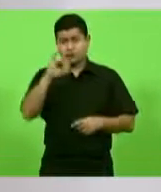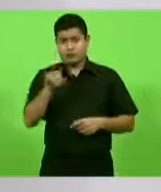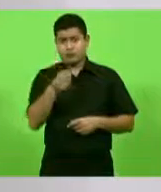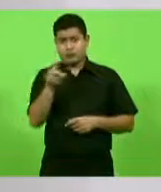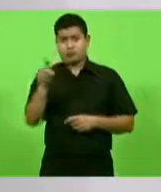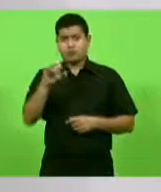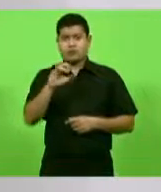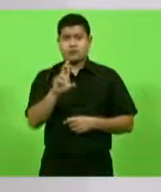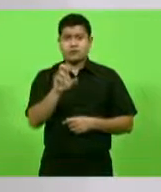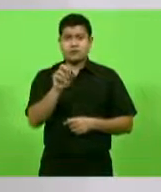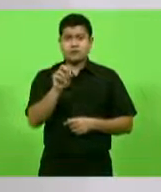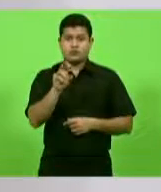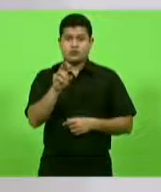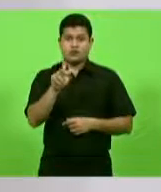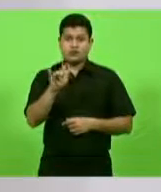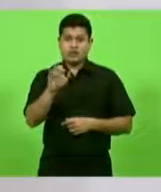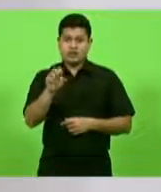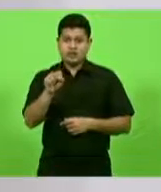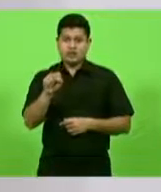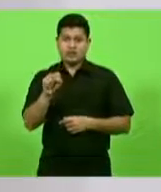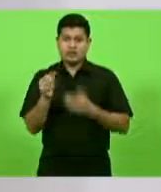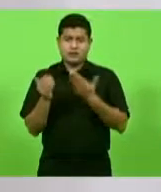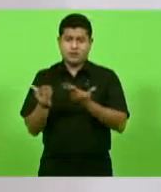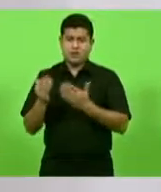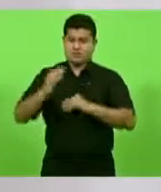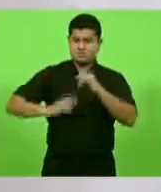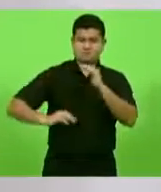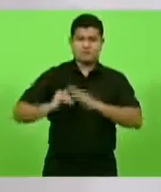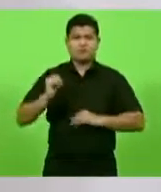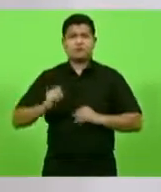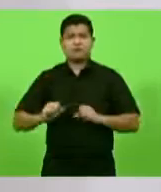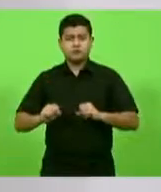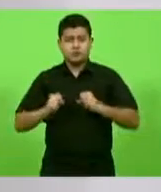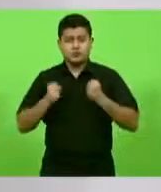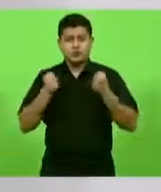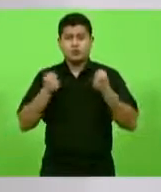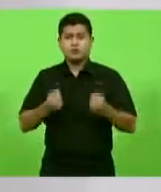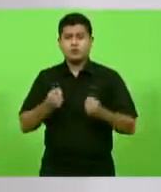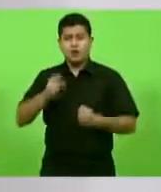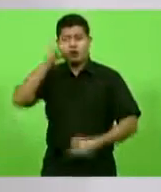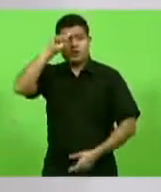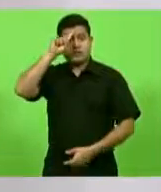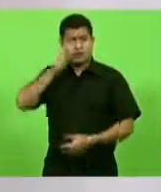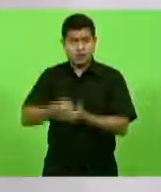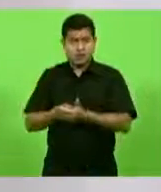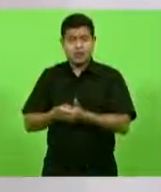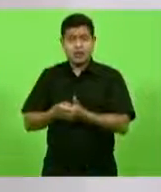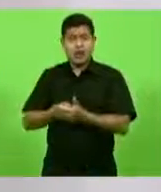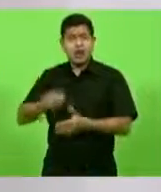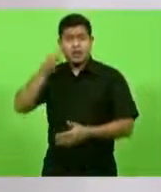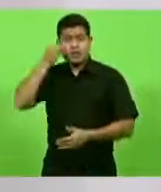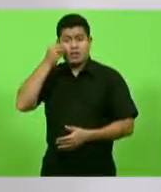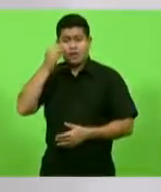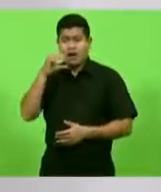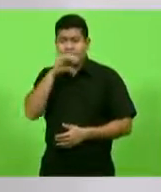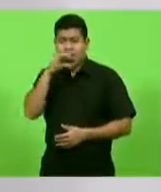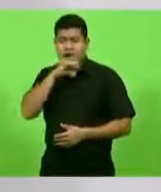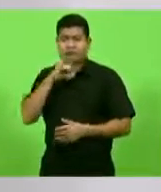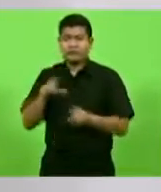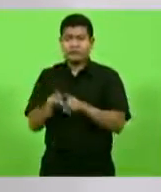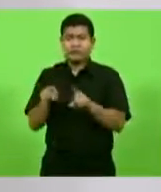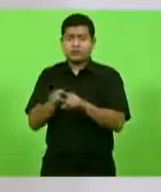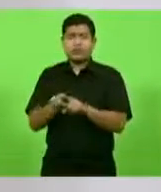pela pronta ação, pela determinação de exame rápido, de atendimento rápido, precoce,